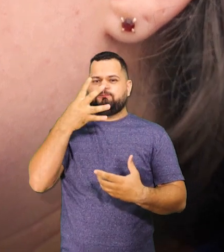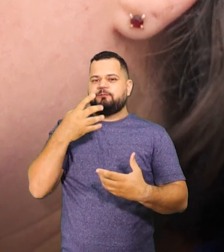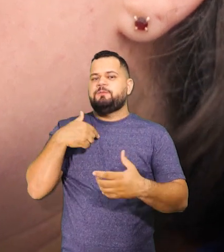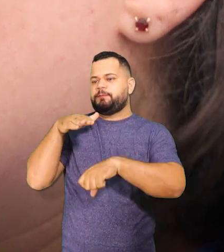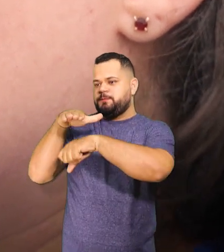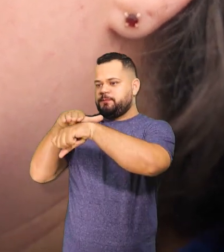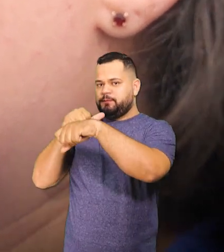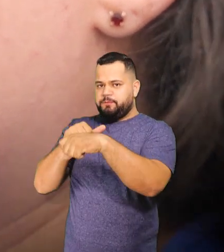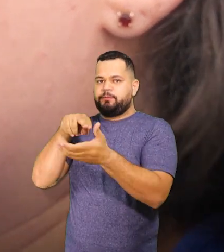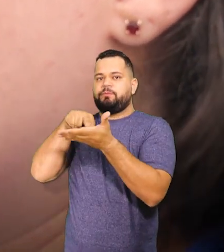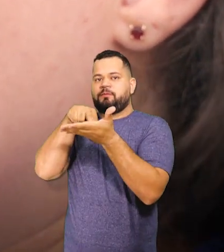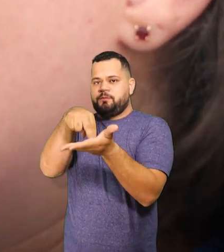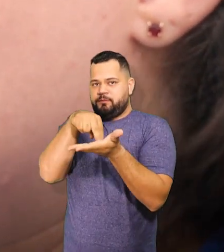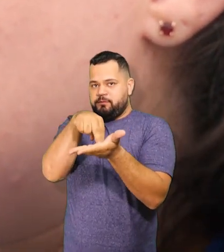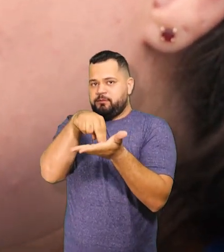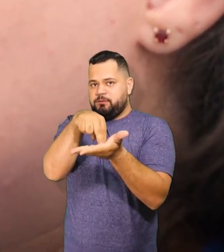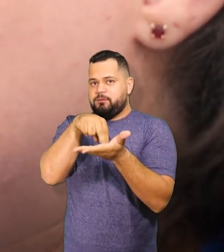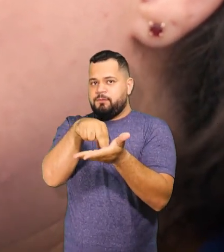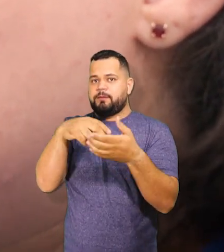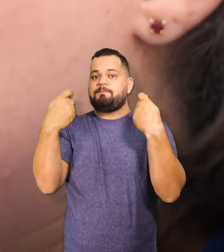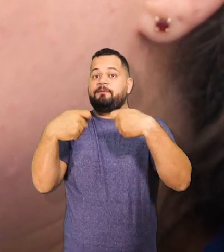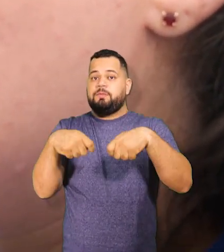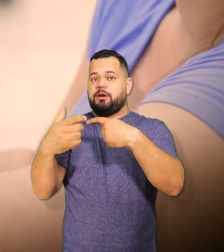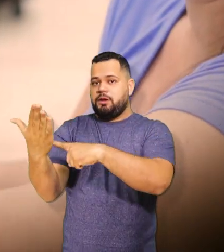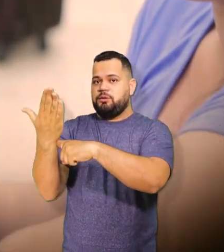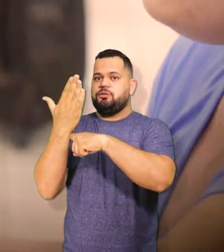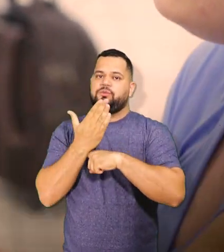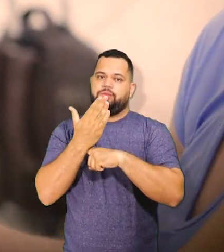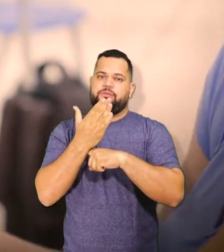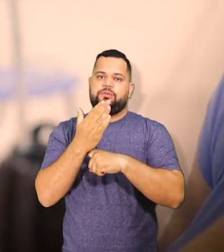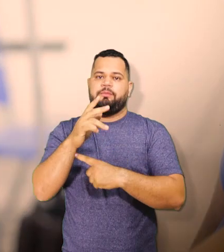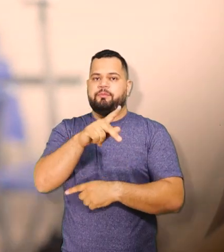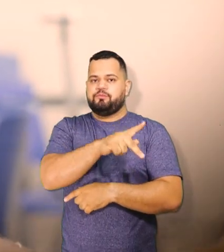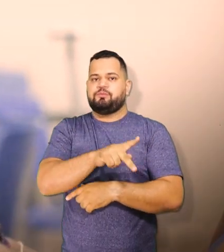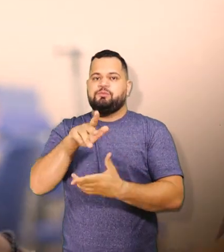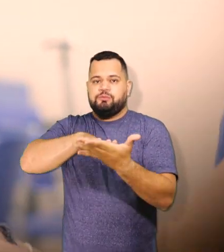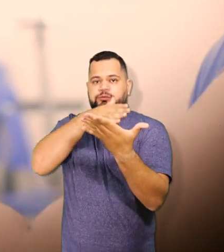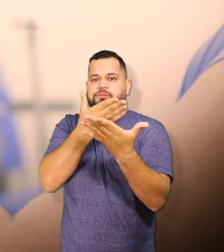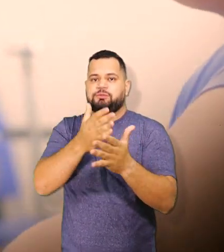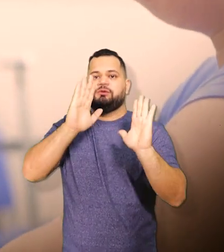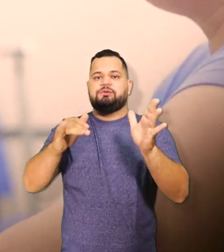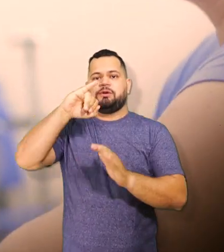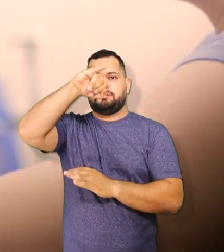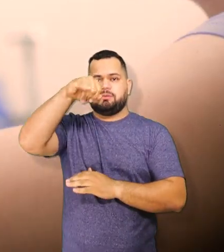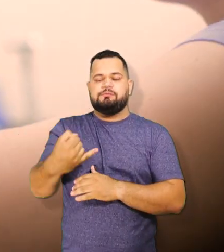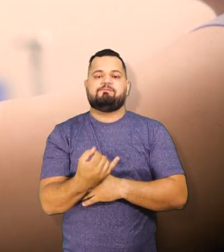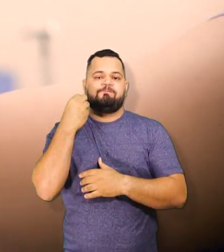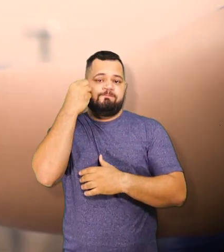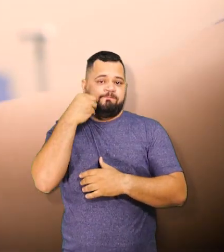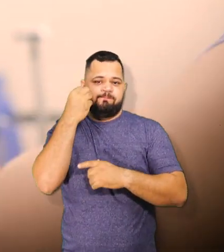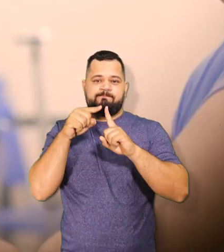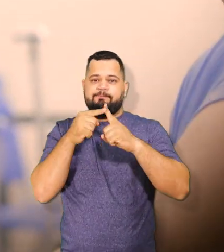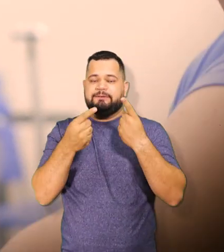conhecimento, eu procurei o Nair e que eu precisava muito da ajuda deles, eu já tinha tido a experiência e a experiência não